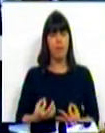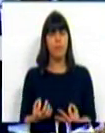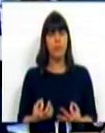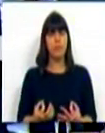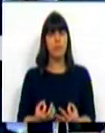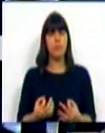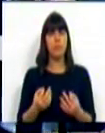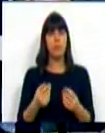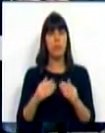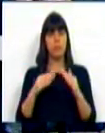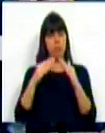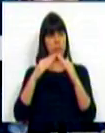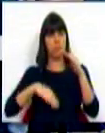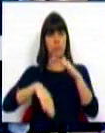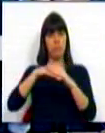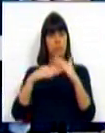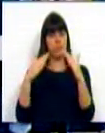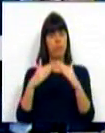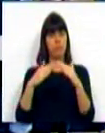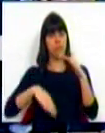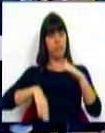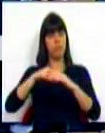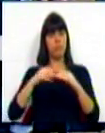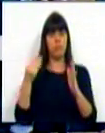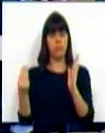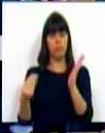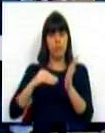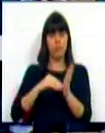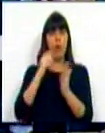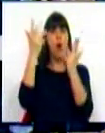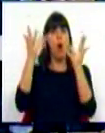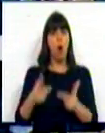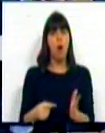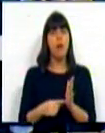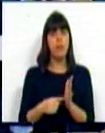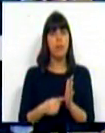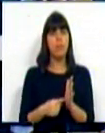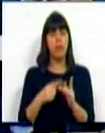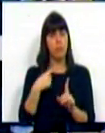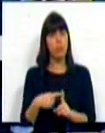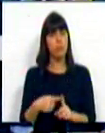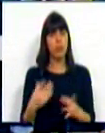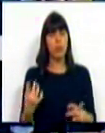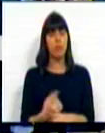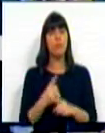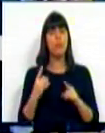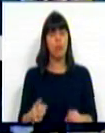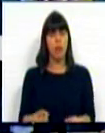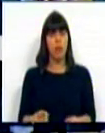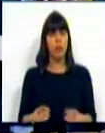o teto que pusemos no orçamento é um teto particularmente positivo. Porquê?